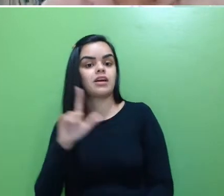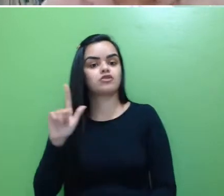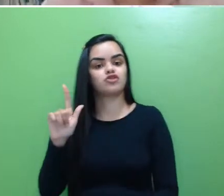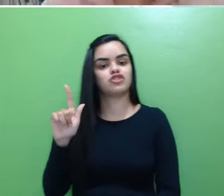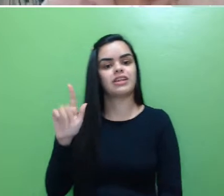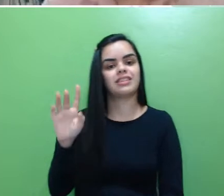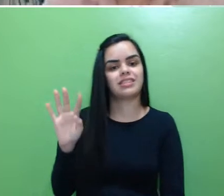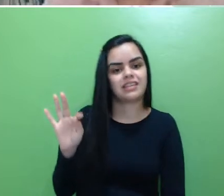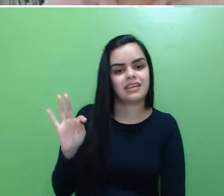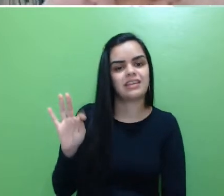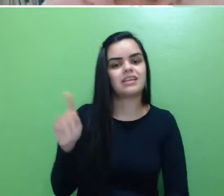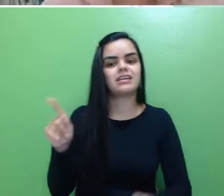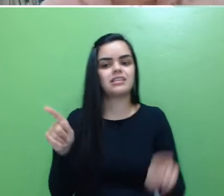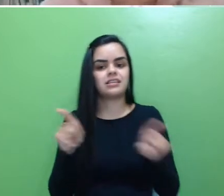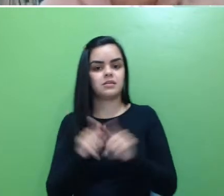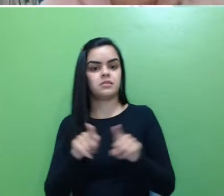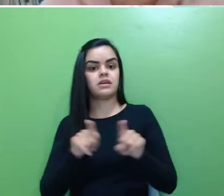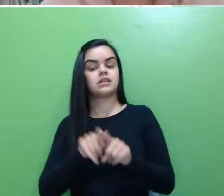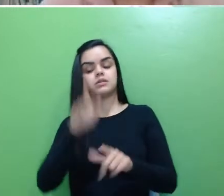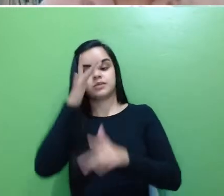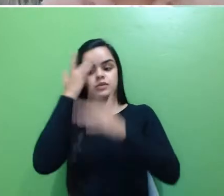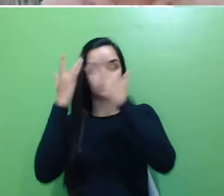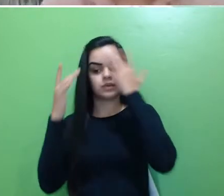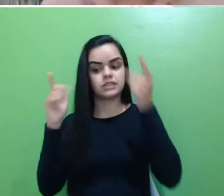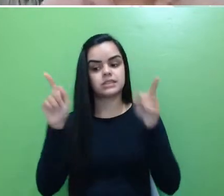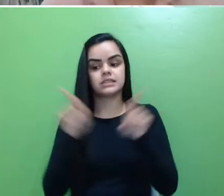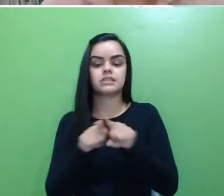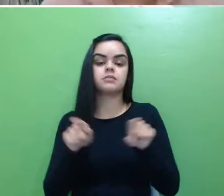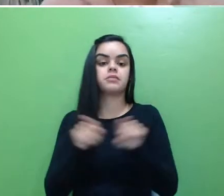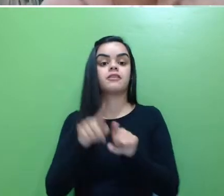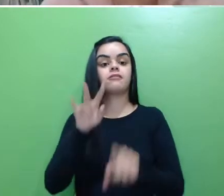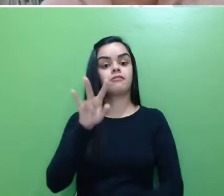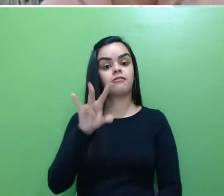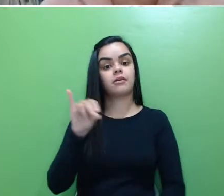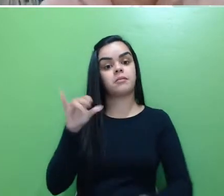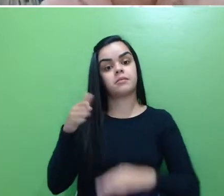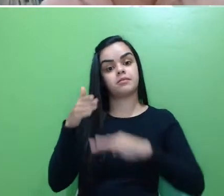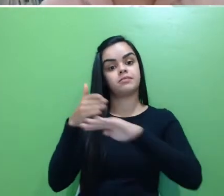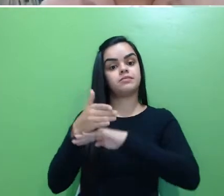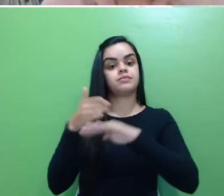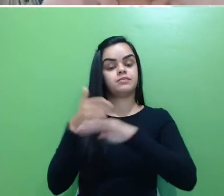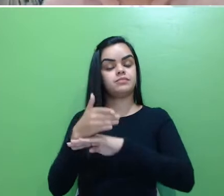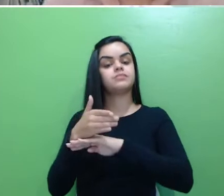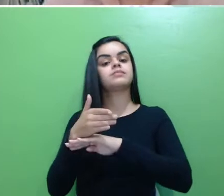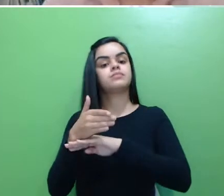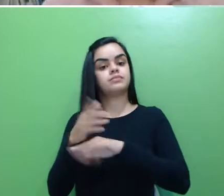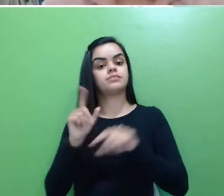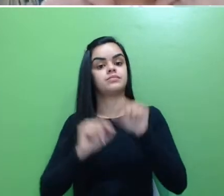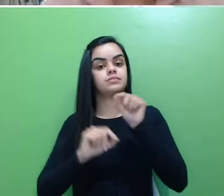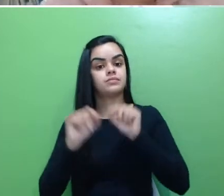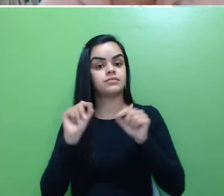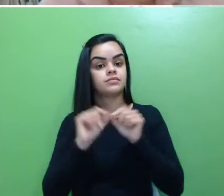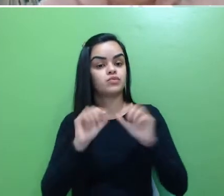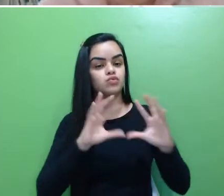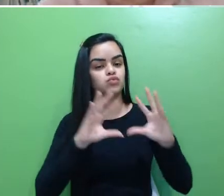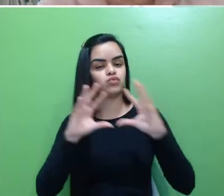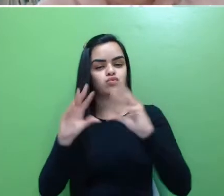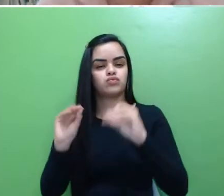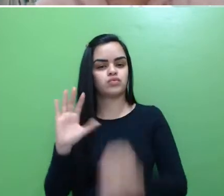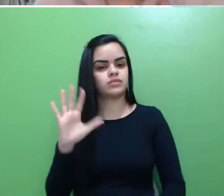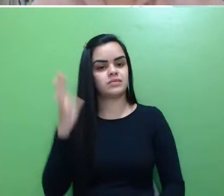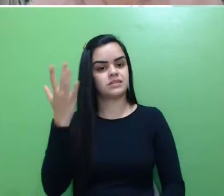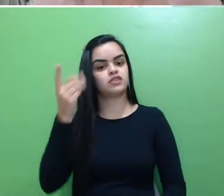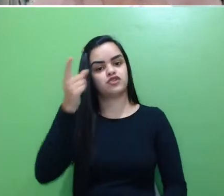propôs o GT, então, essas pessoas que também vão participar e é quem, na verdade, vai fazer tudo acontecer naqueles